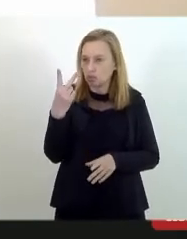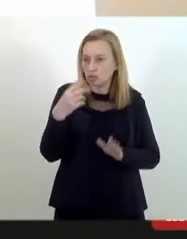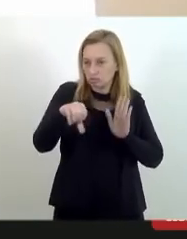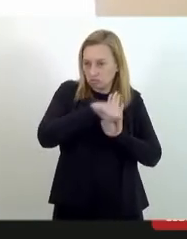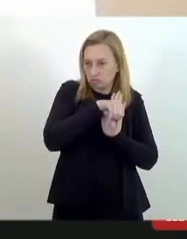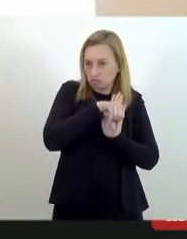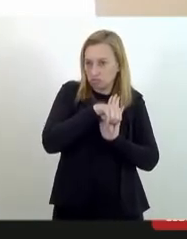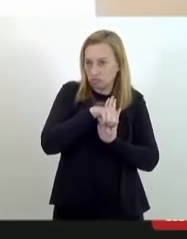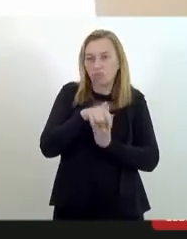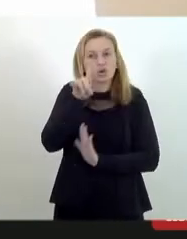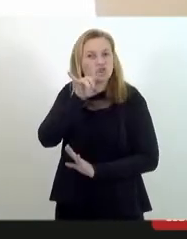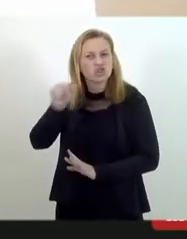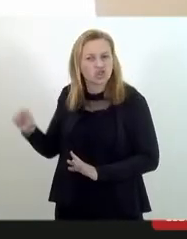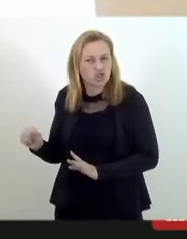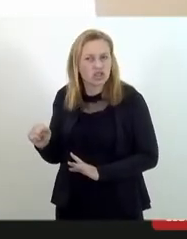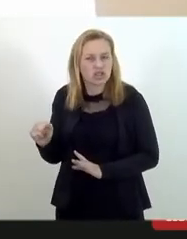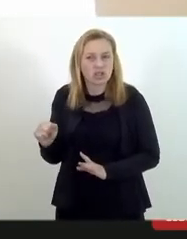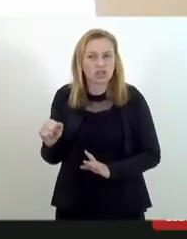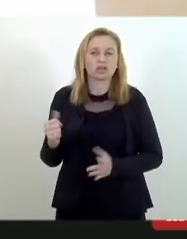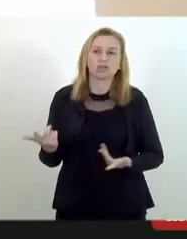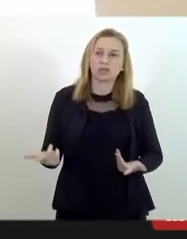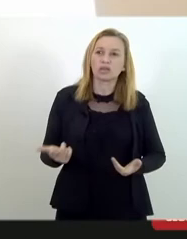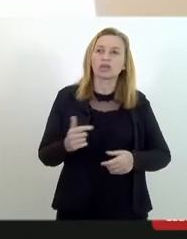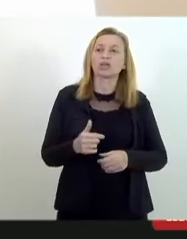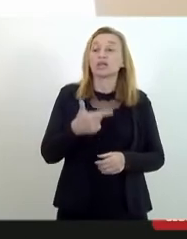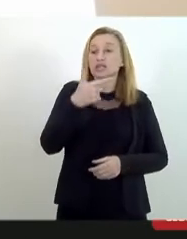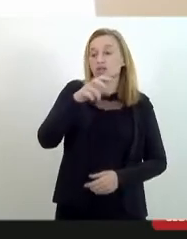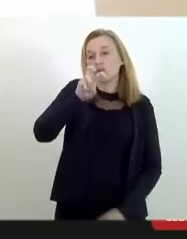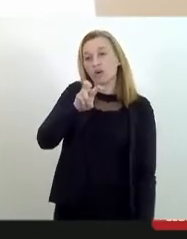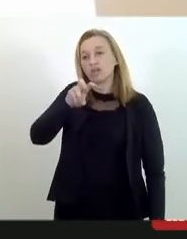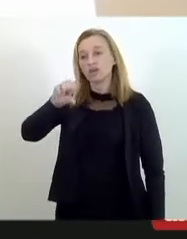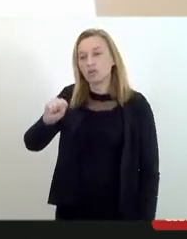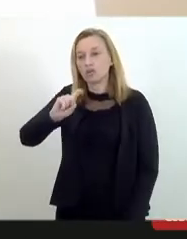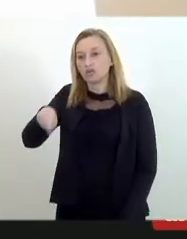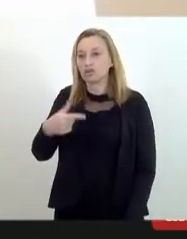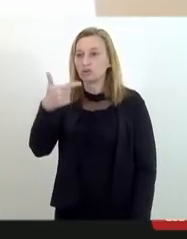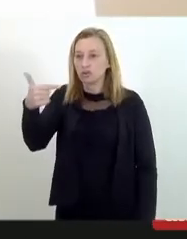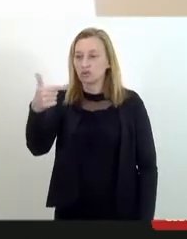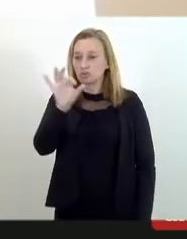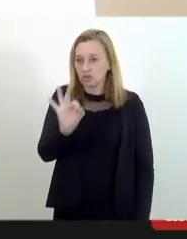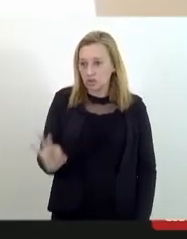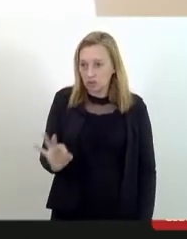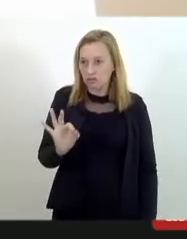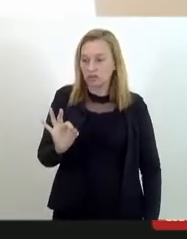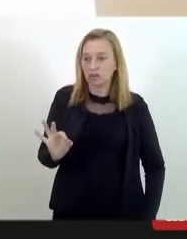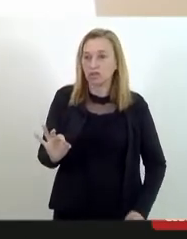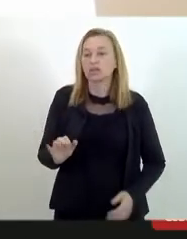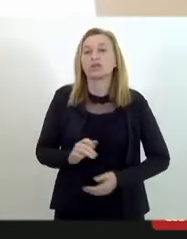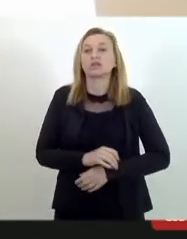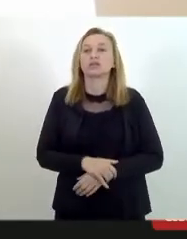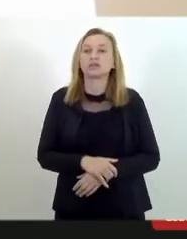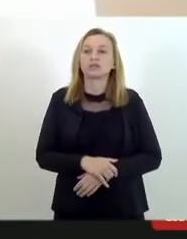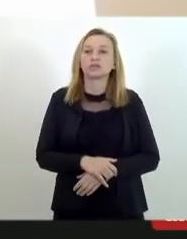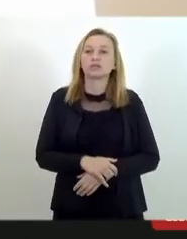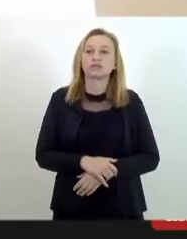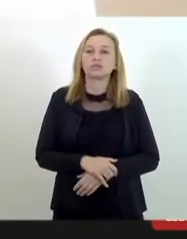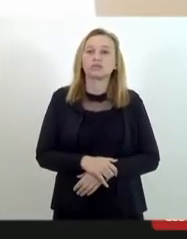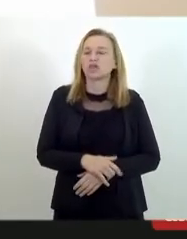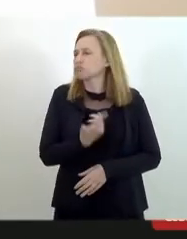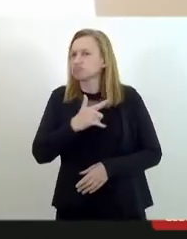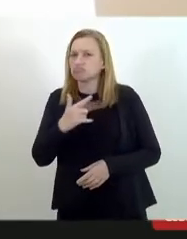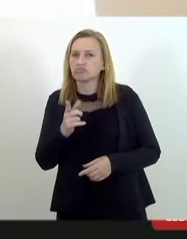por dia, com caráter sexista misógeno de 58,2% serem mulheres. Então, nós não